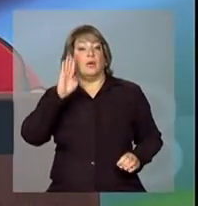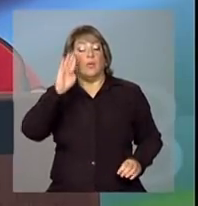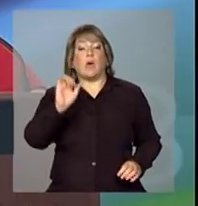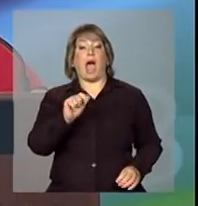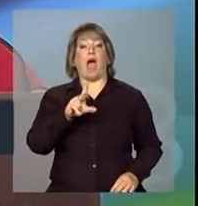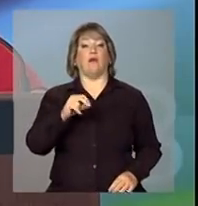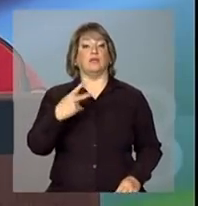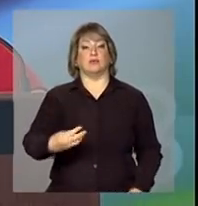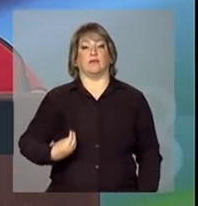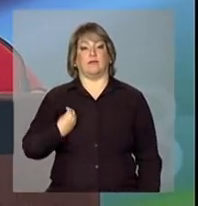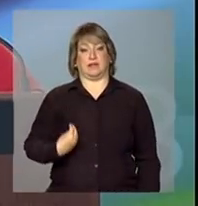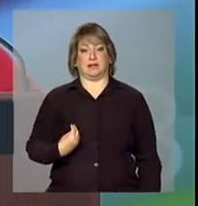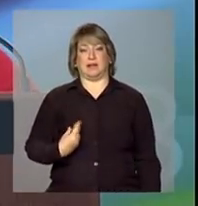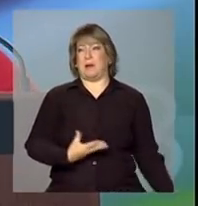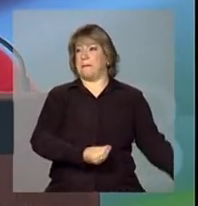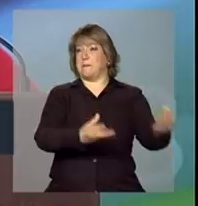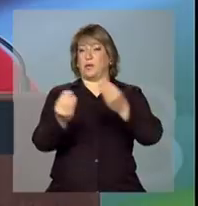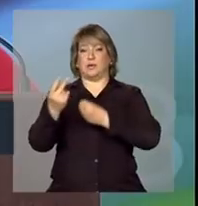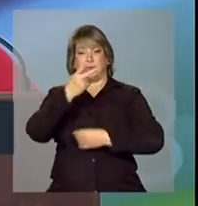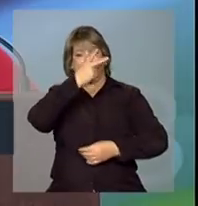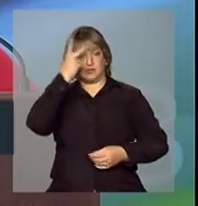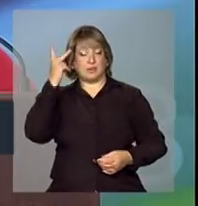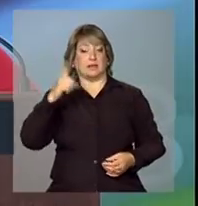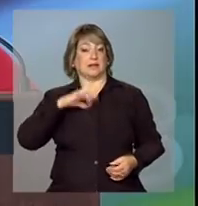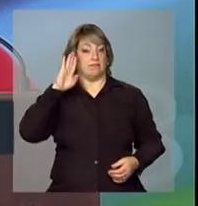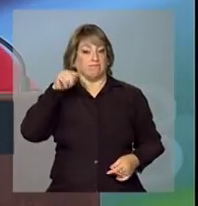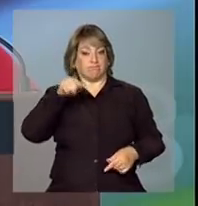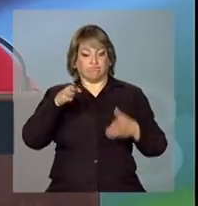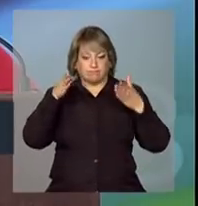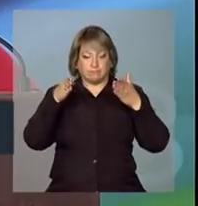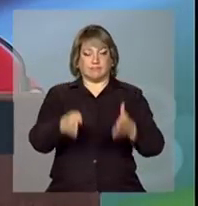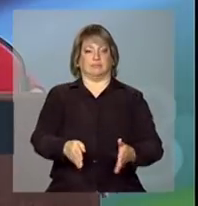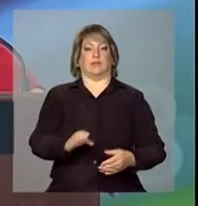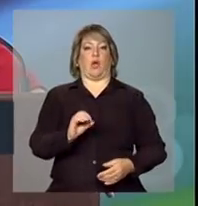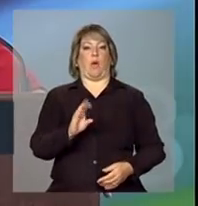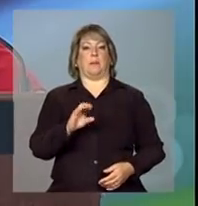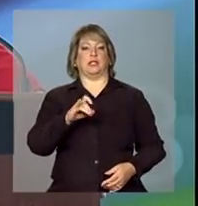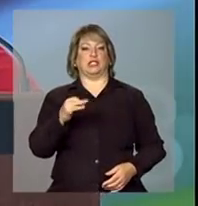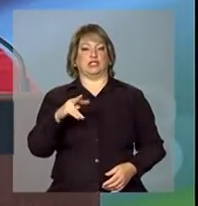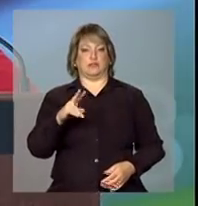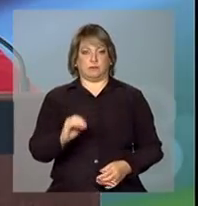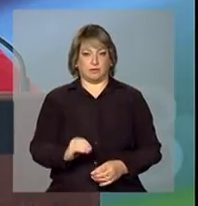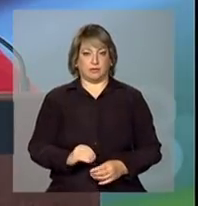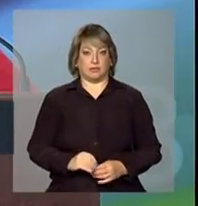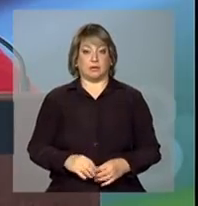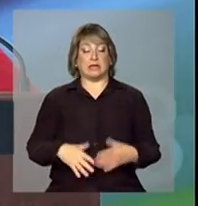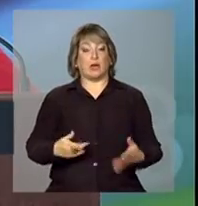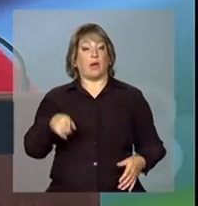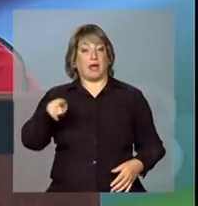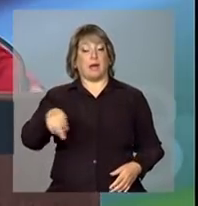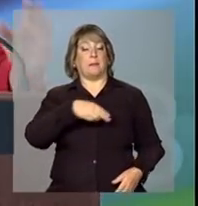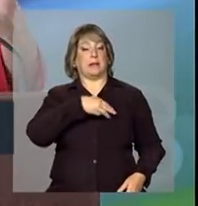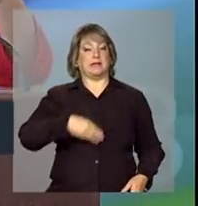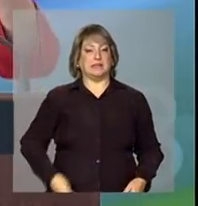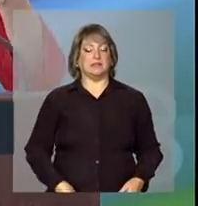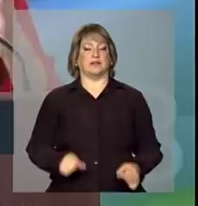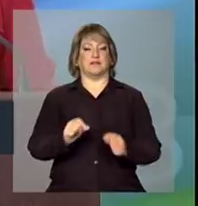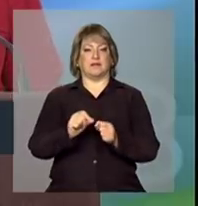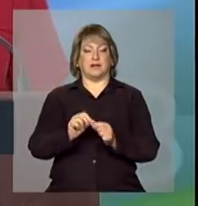Milhares de cidadãos comuns com esse objetivo. E o ministro formulou e